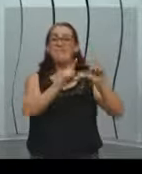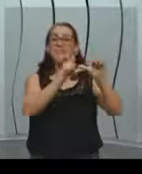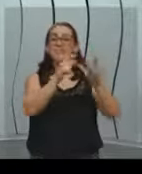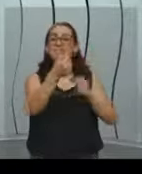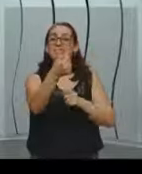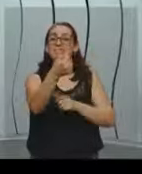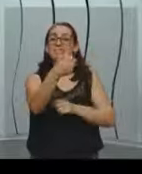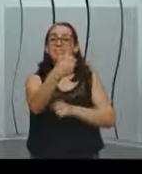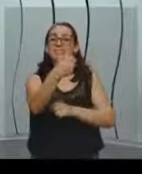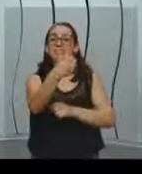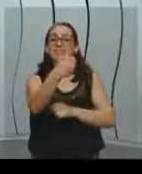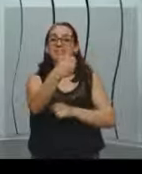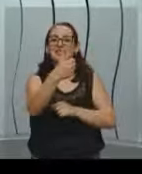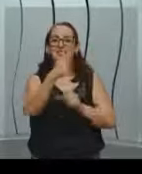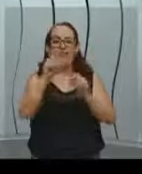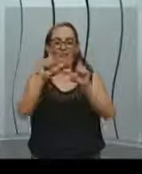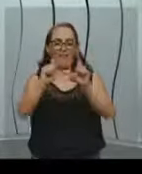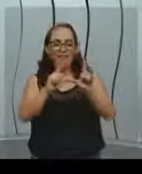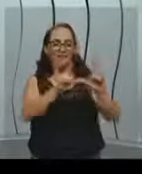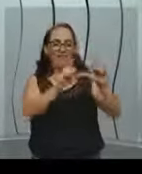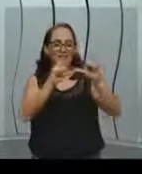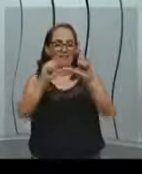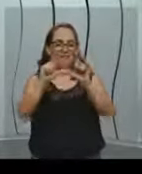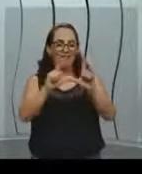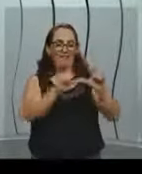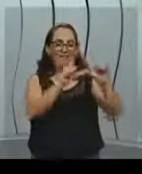sensação de movimento.